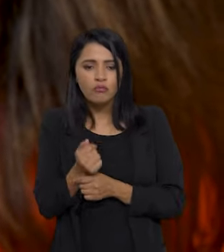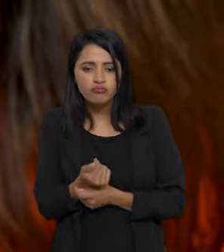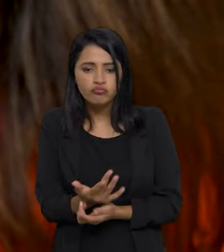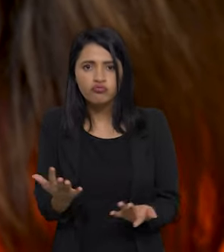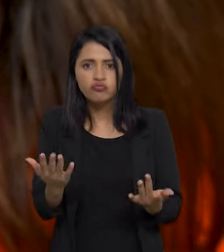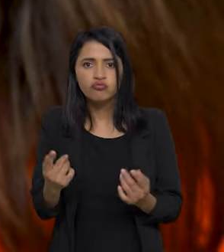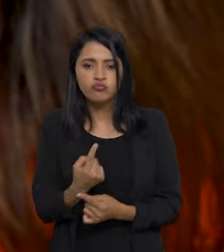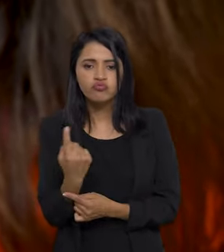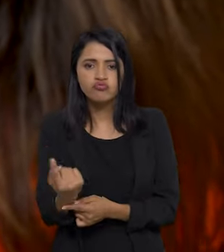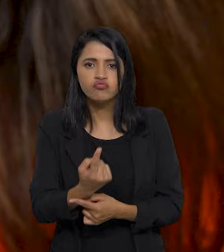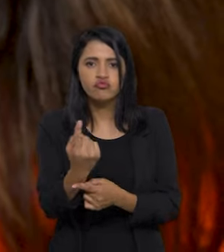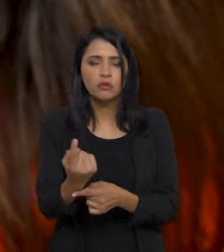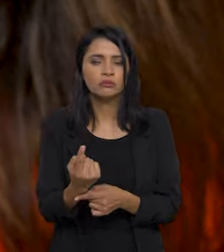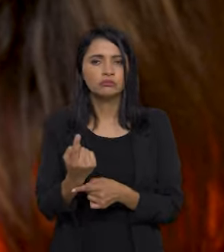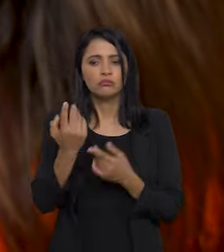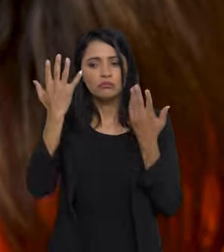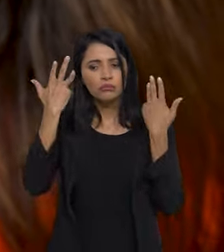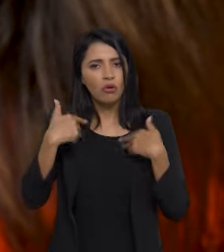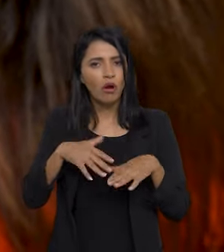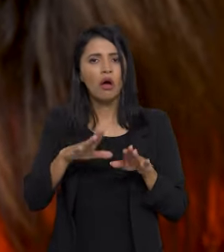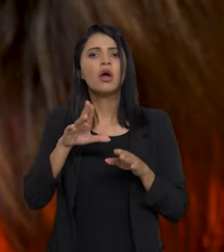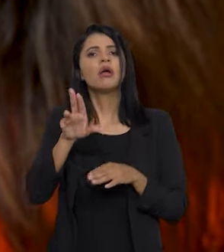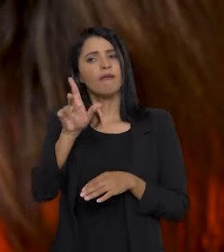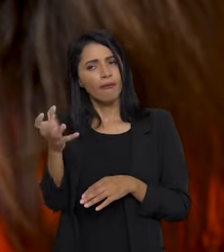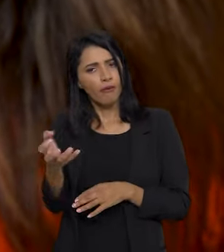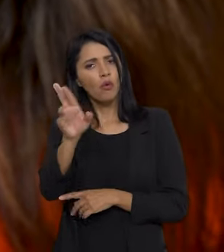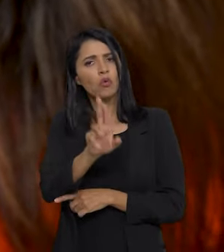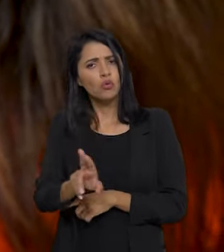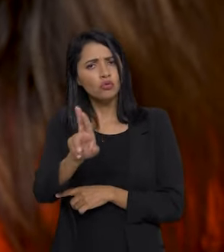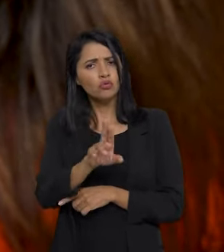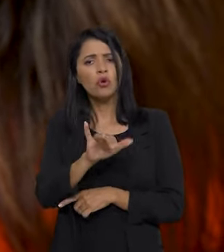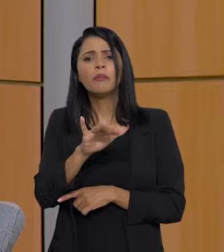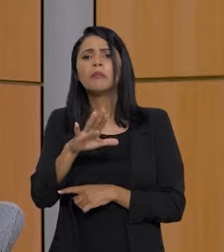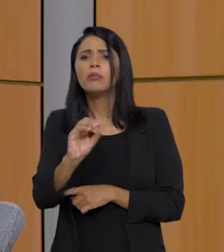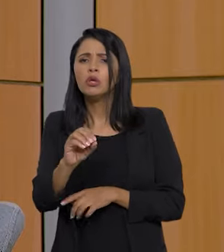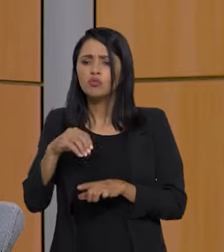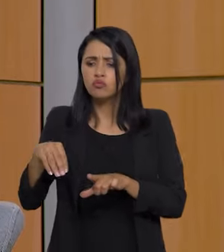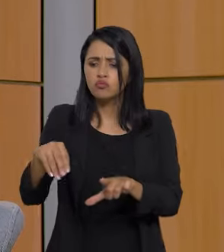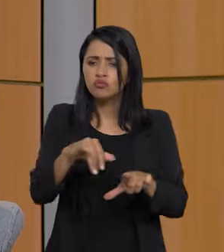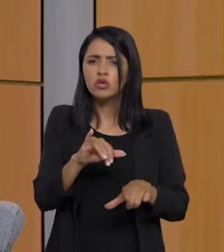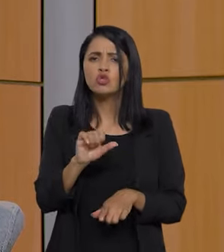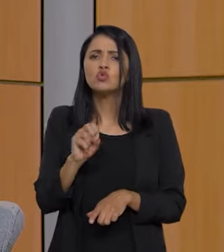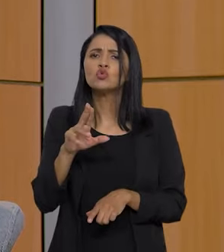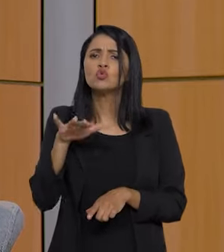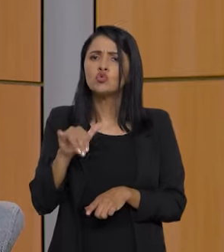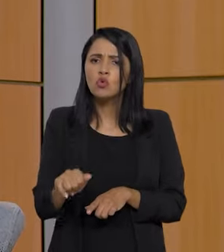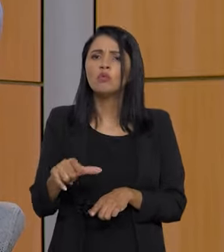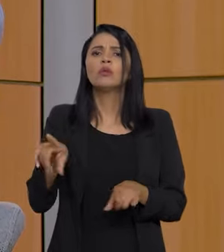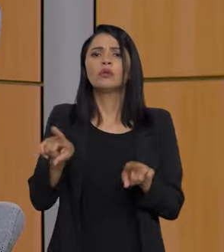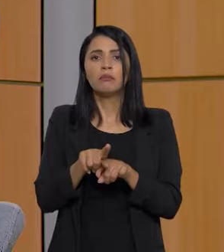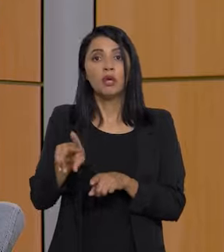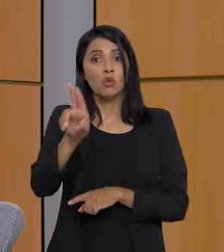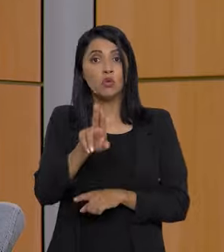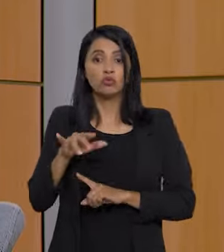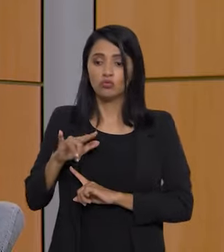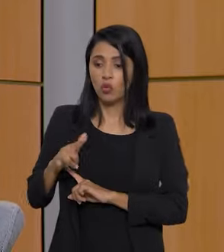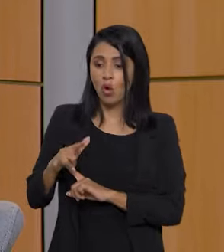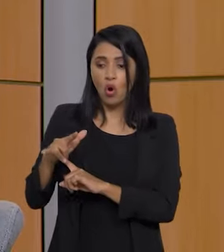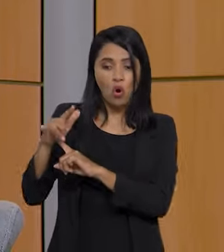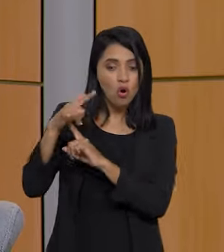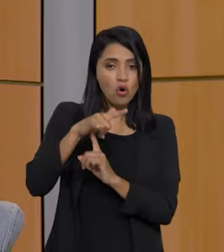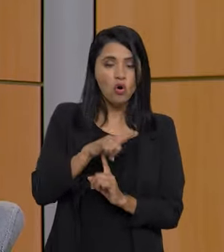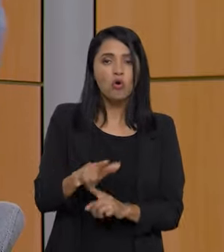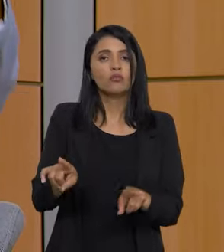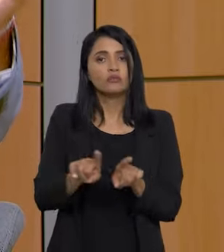automatizada. Eles querem o uso de bioinsumos. Eles querem o uso de drones. Eles